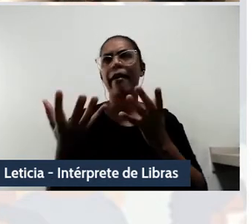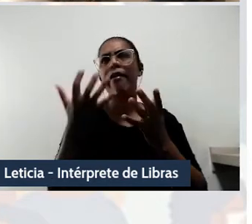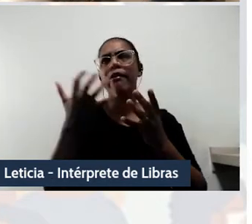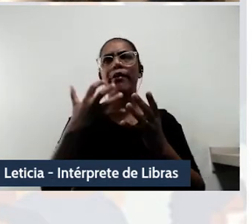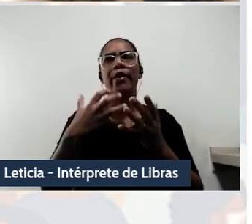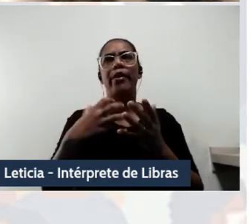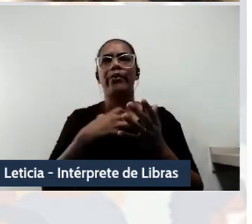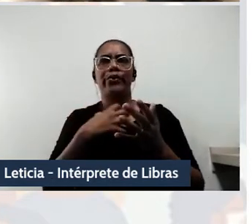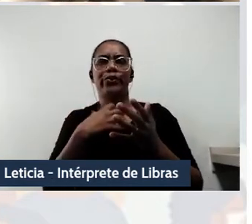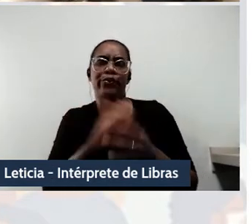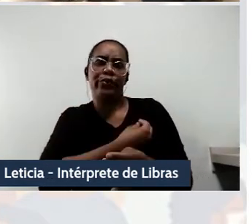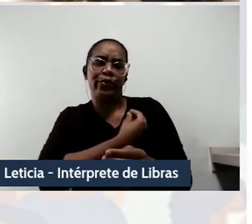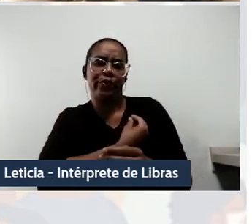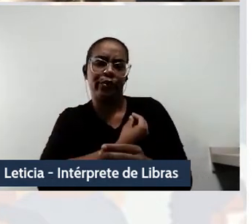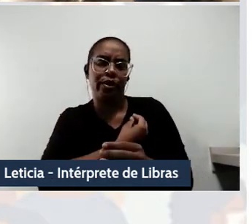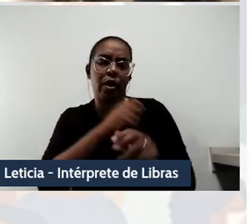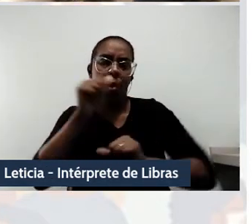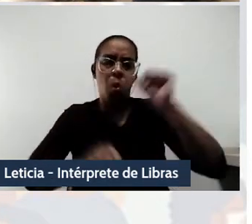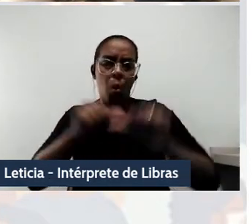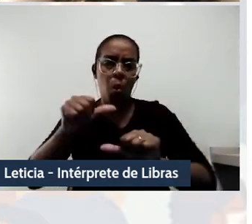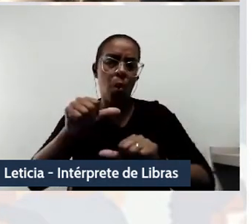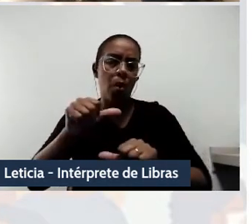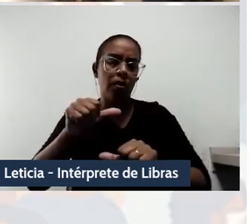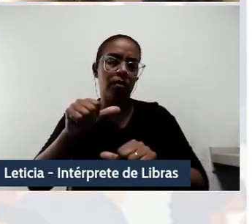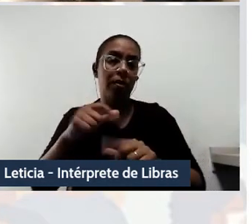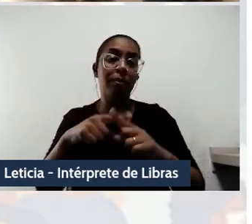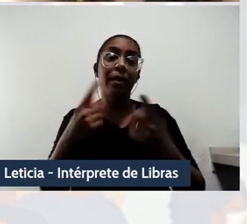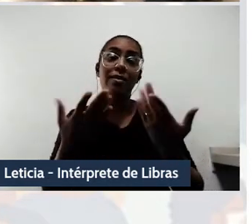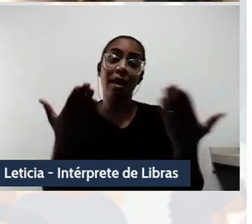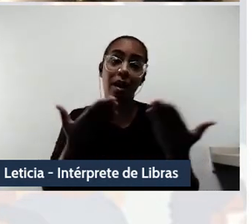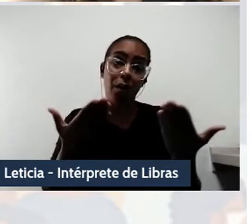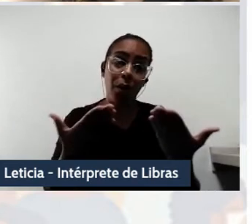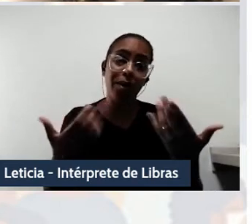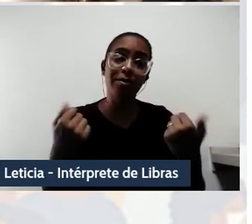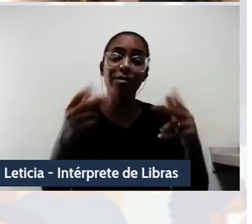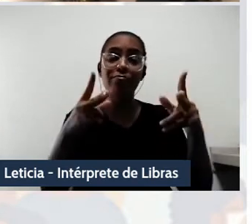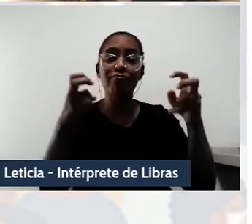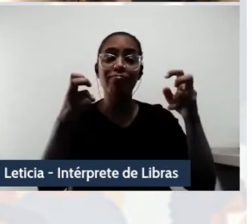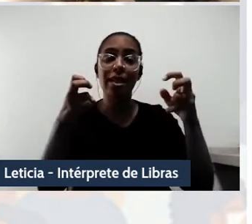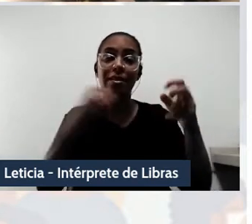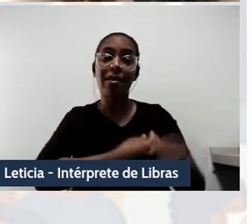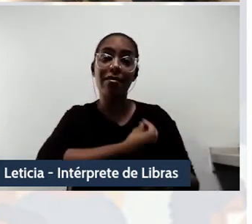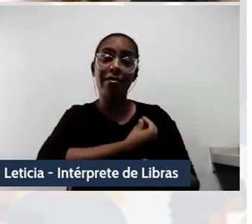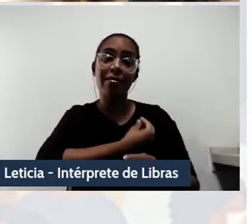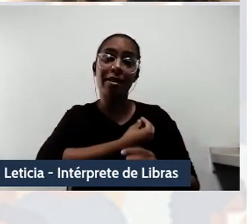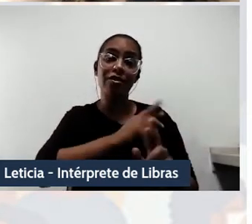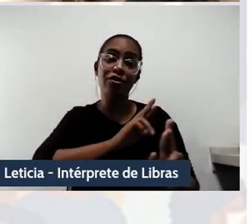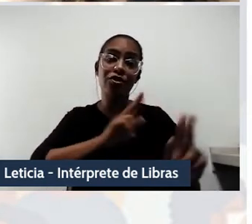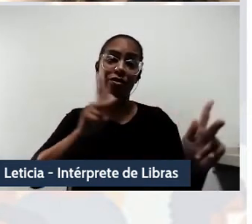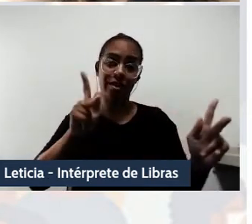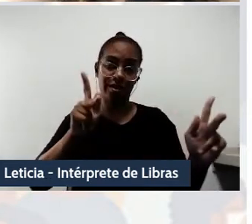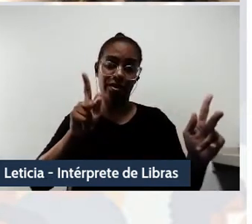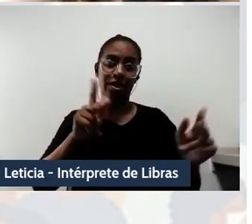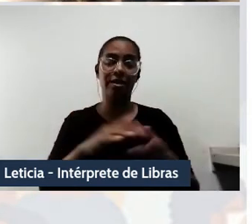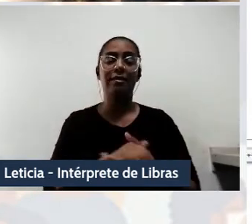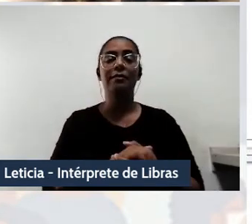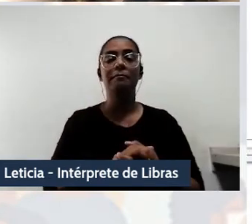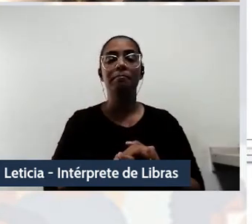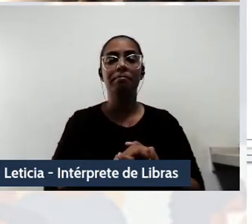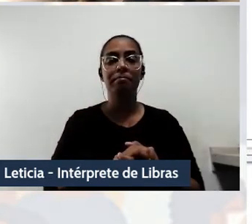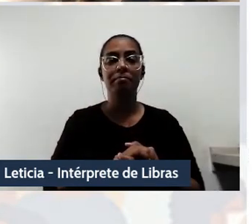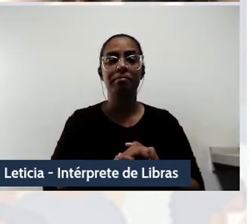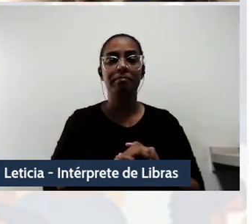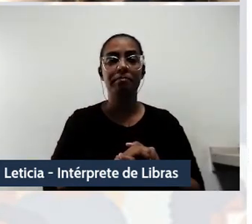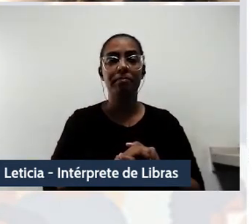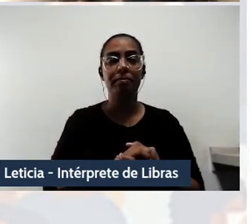E agora chegou a hora de interpretá-lo de uma nova maneira. Os apontamentos de Zizek nos levam a